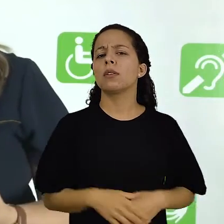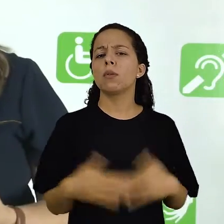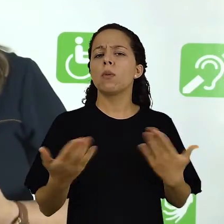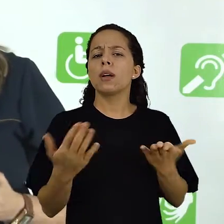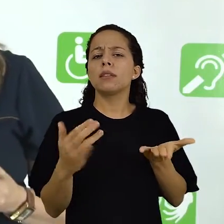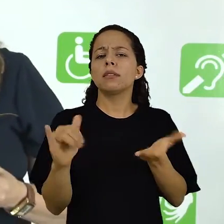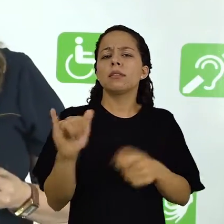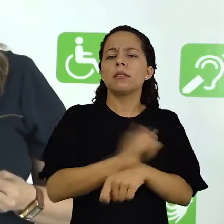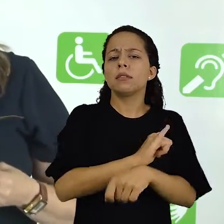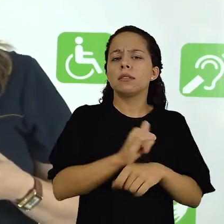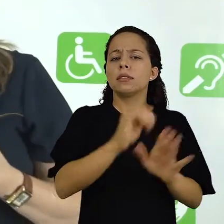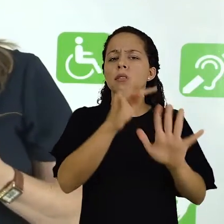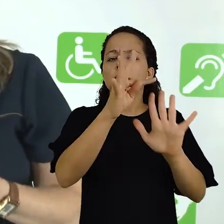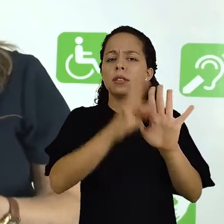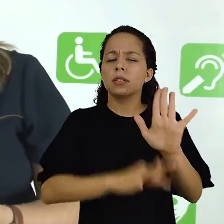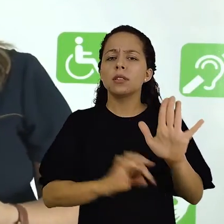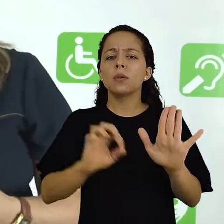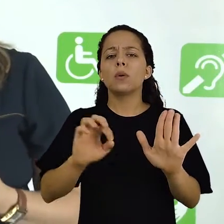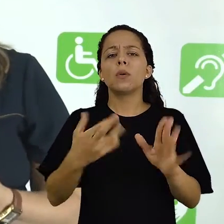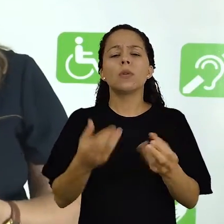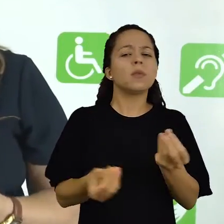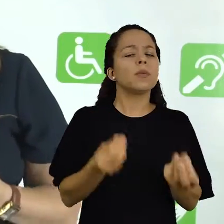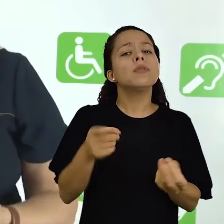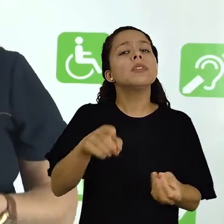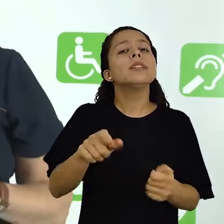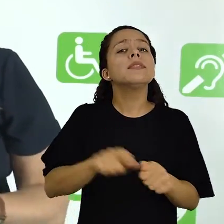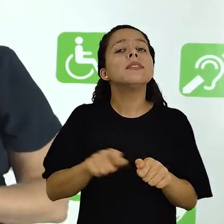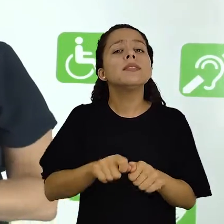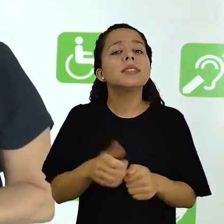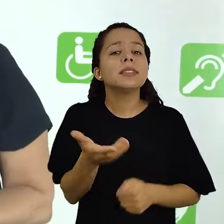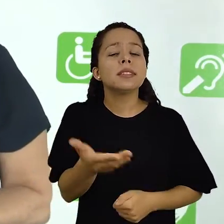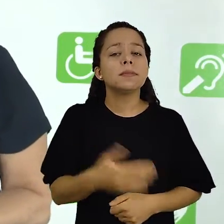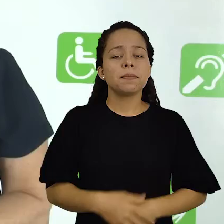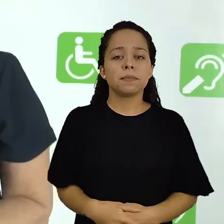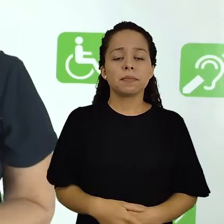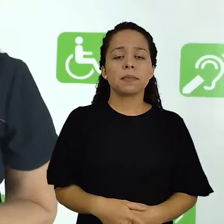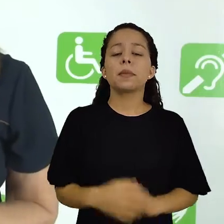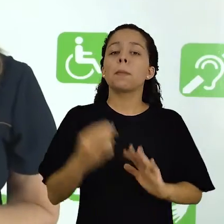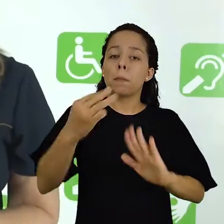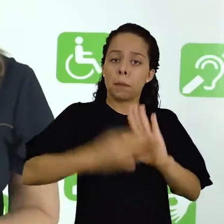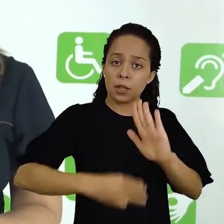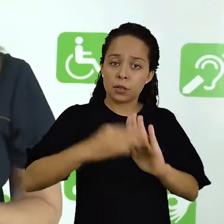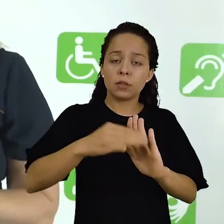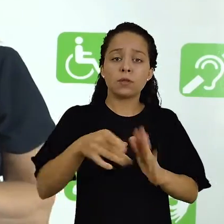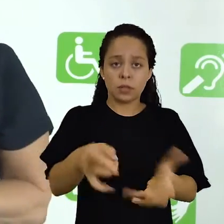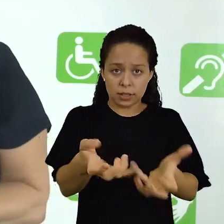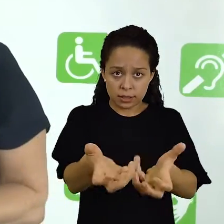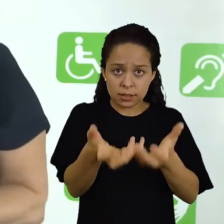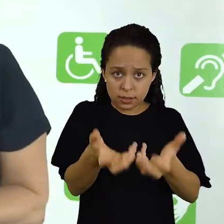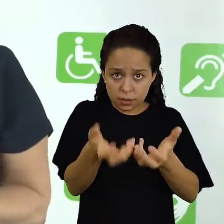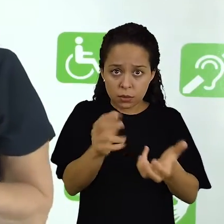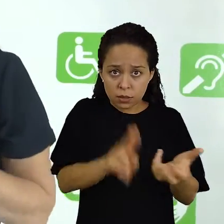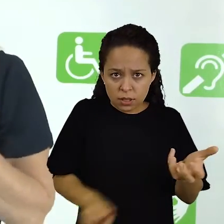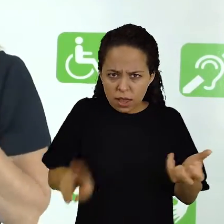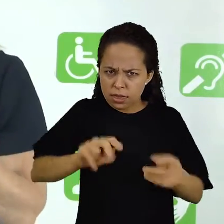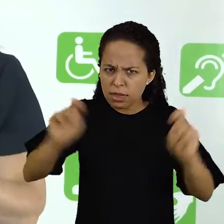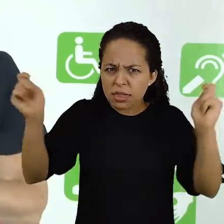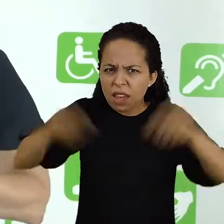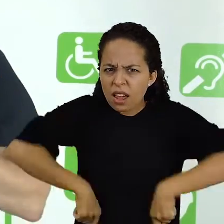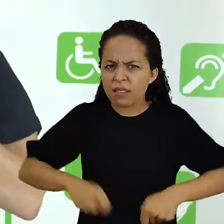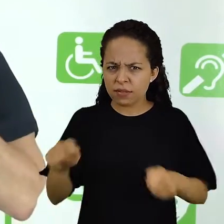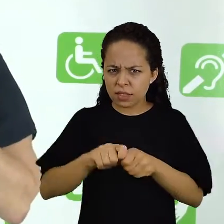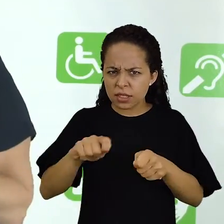pessoais ou os recursos materiais que você vai utilizar? A metodologia que você pretende, ela é